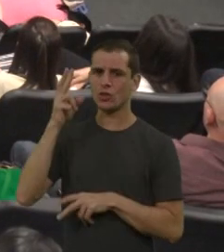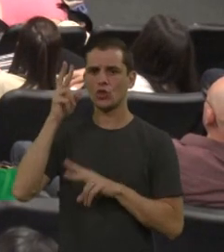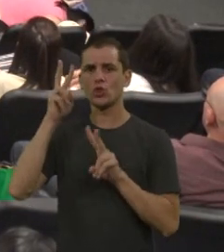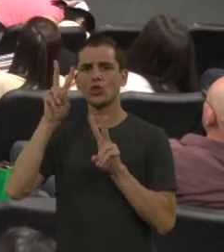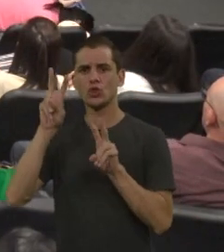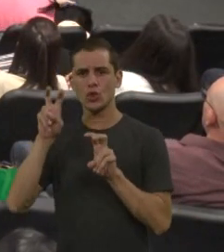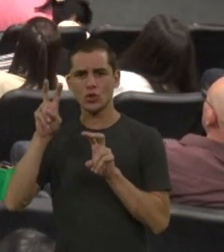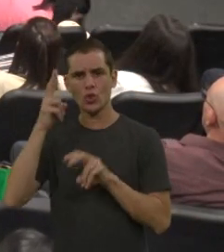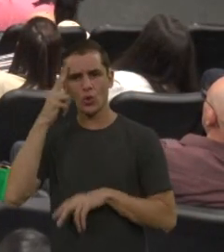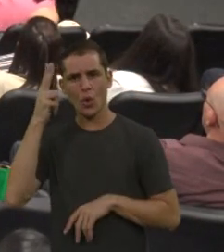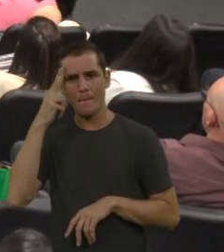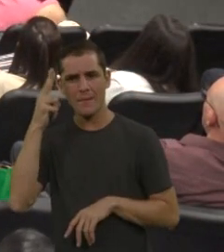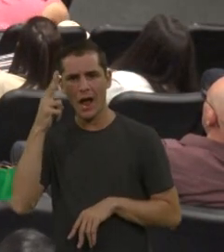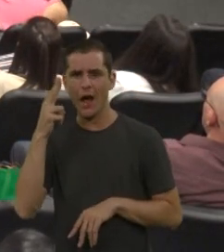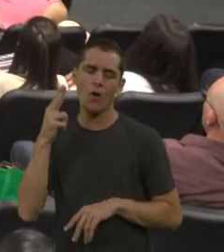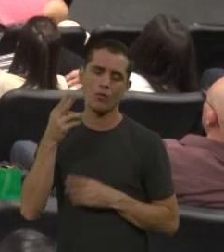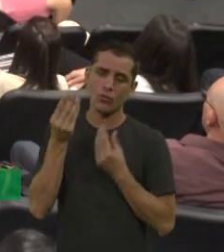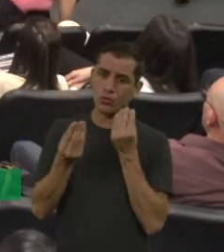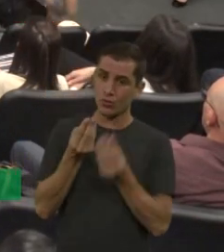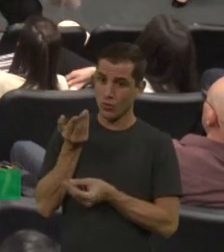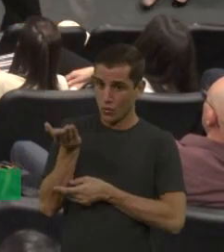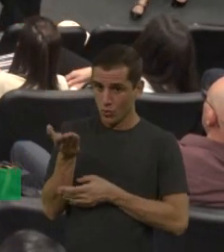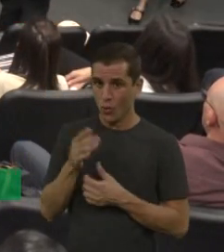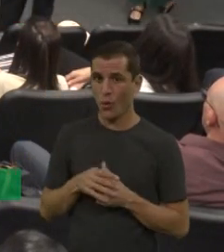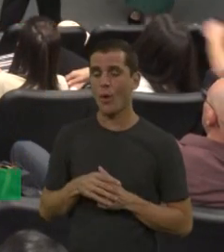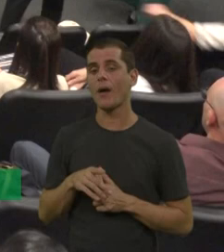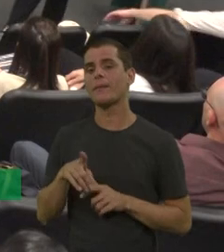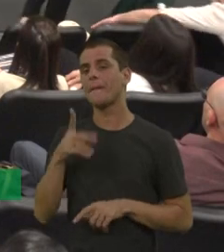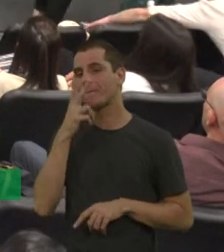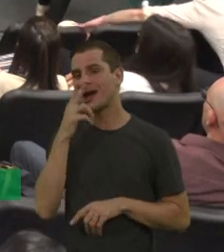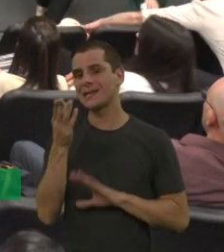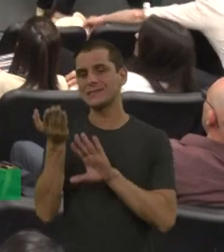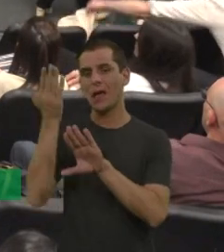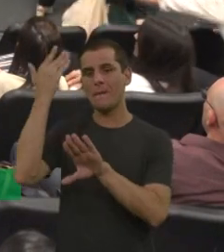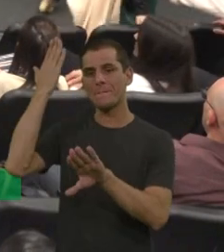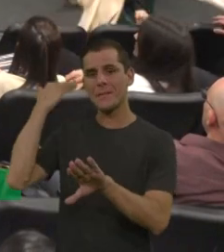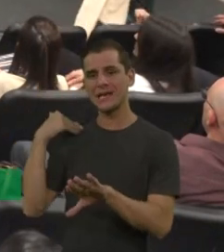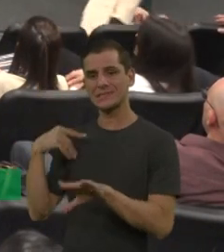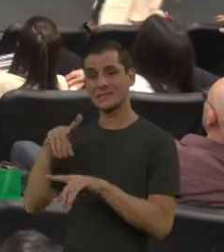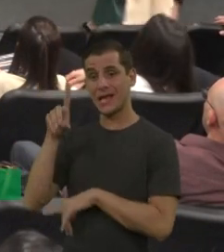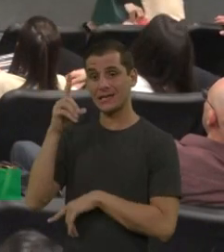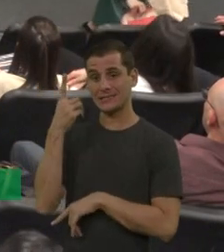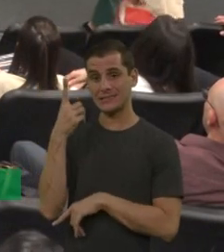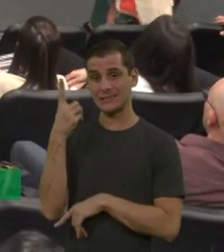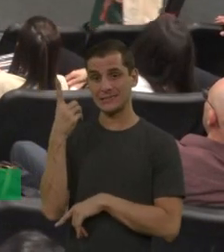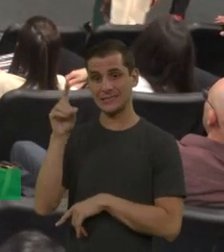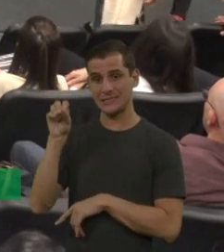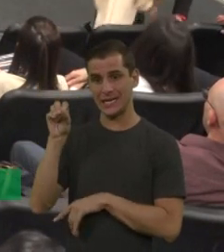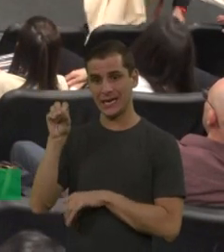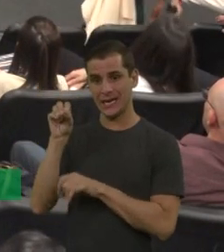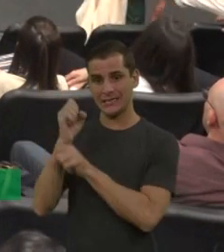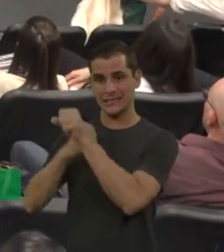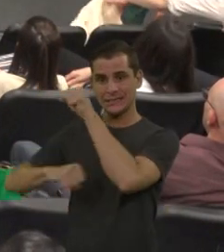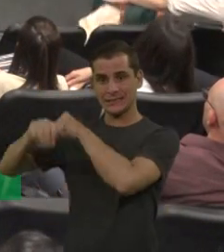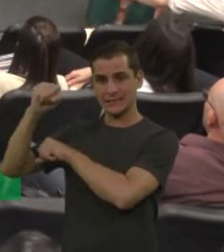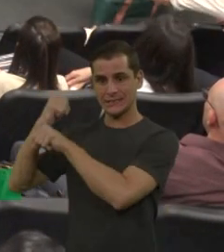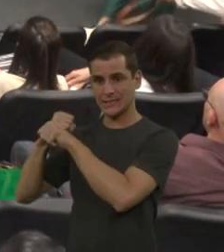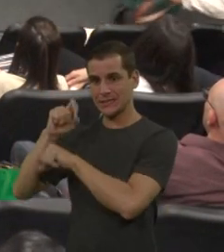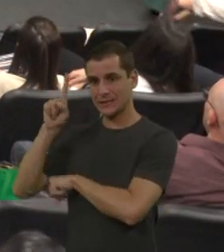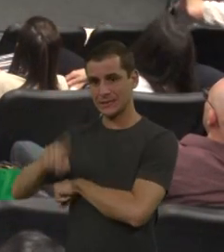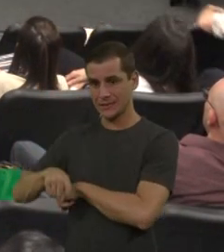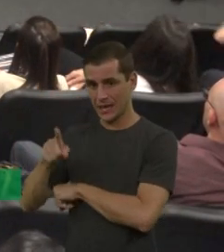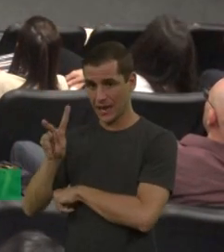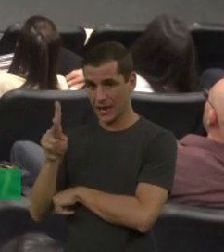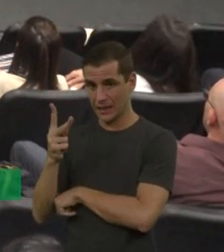o estereótipo que tinha o hemofílico há uma década atrás era aquela criança que, nas aulas de